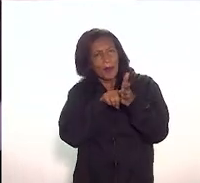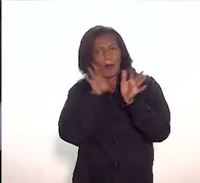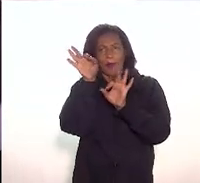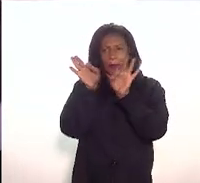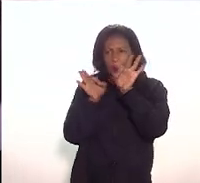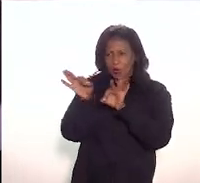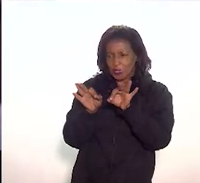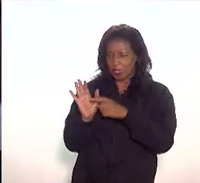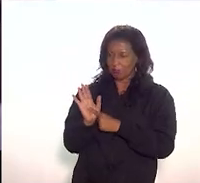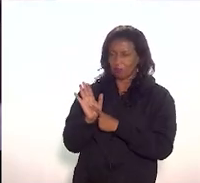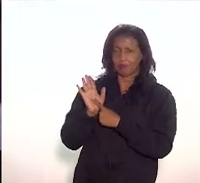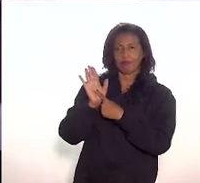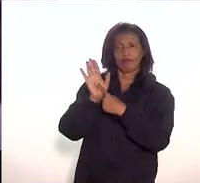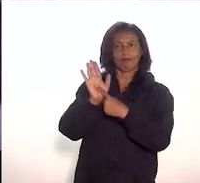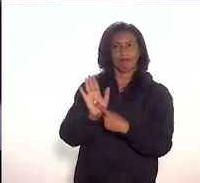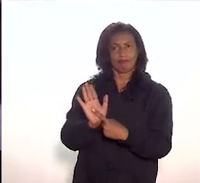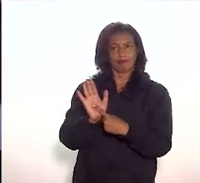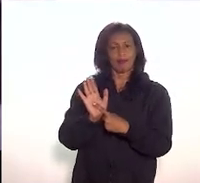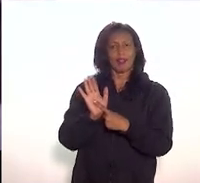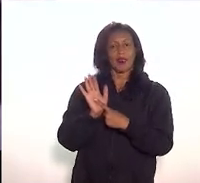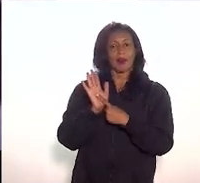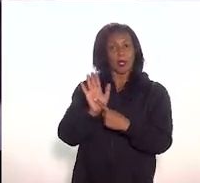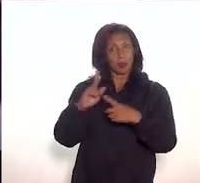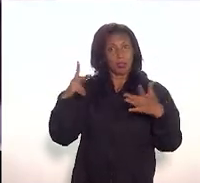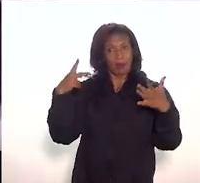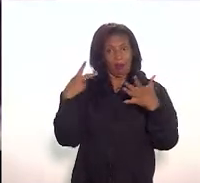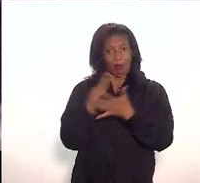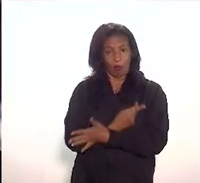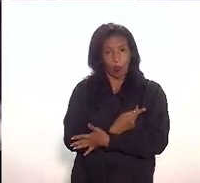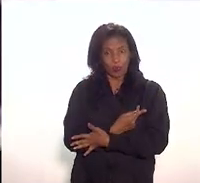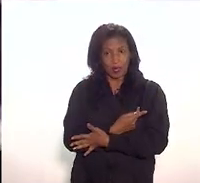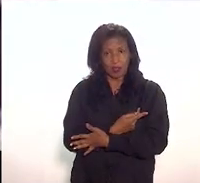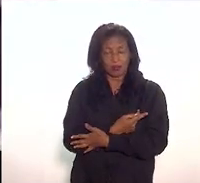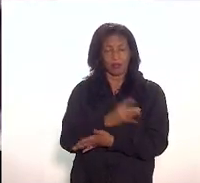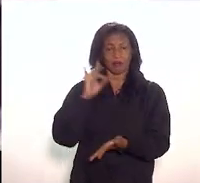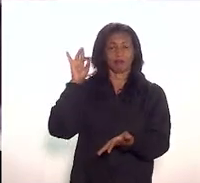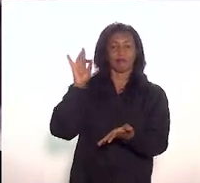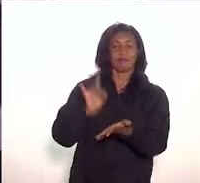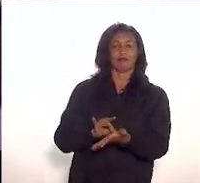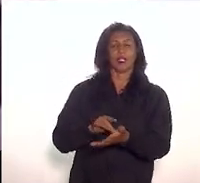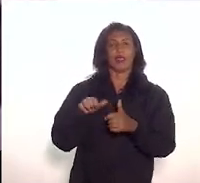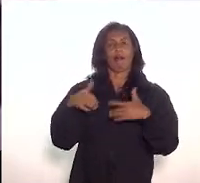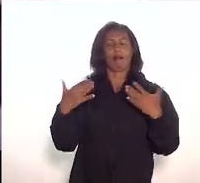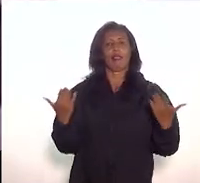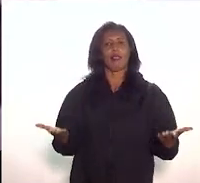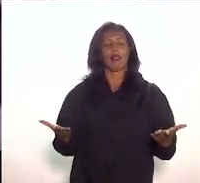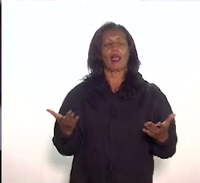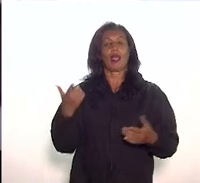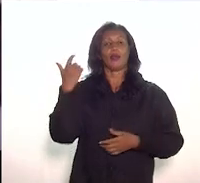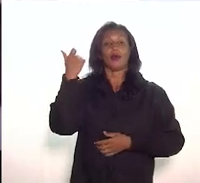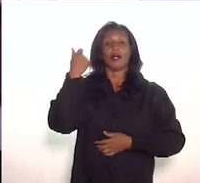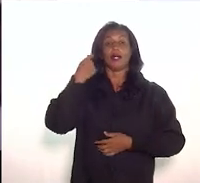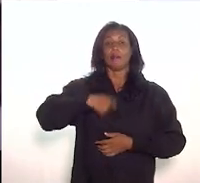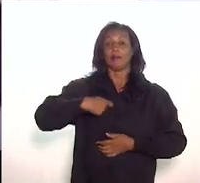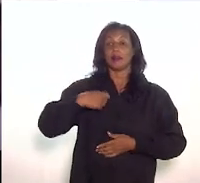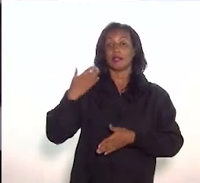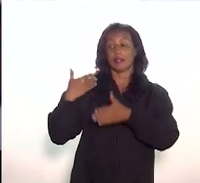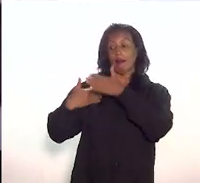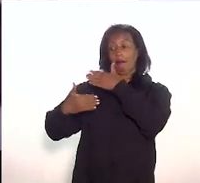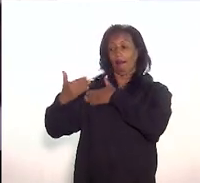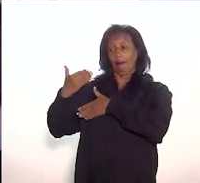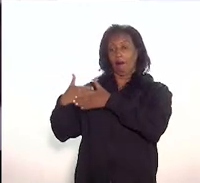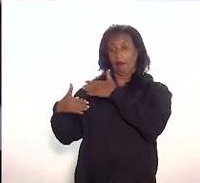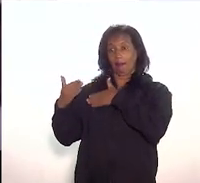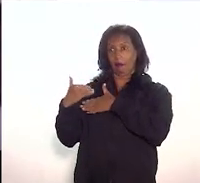esse projeto se viabilize, se concretize, é claro que ele tem que passar por uma série de procedimentos,